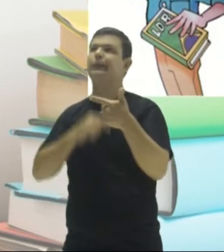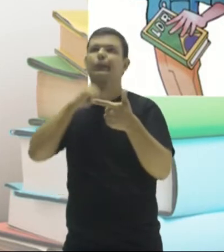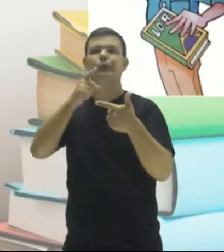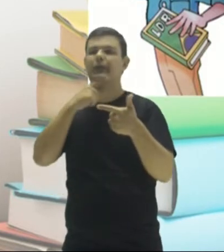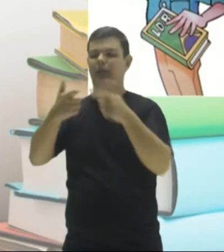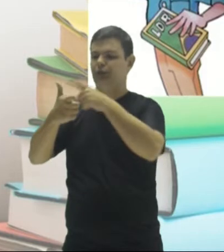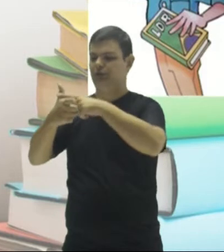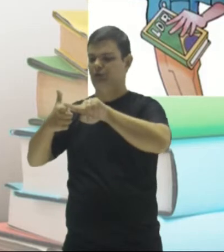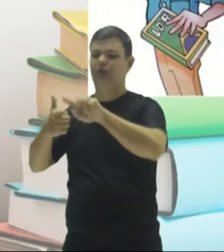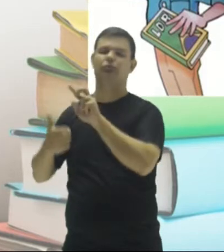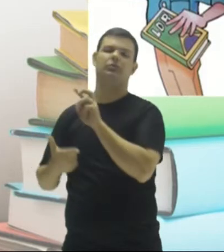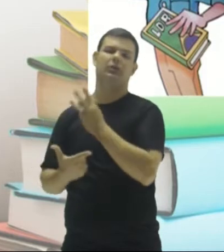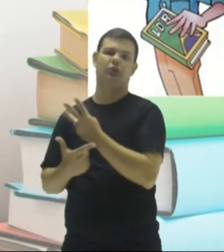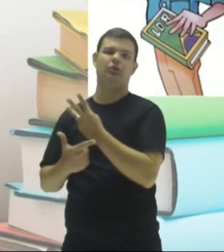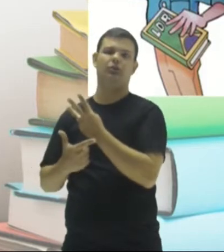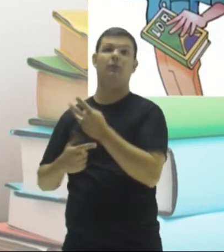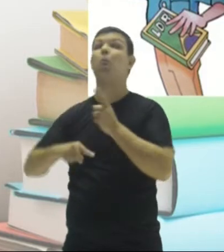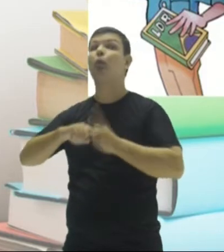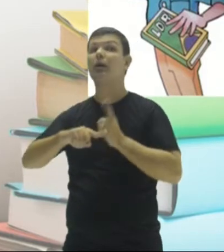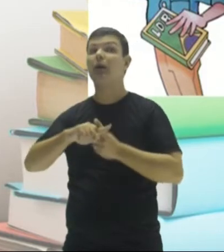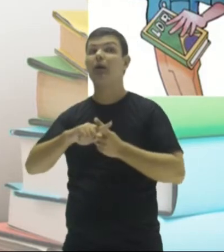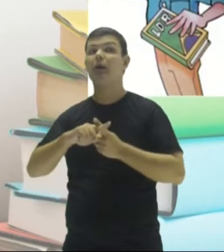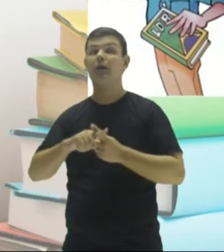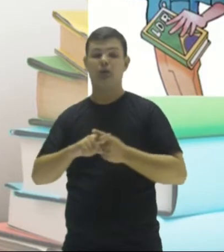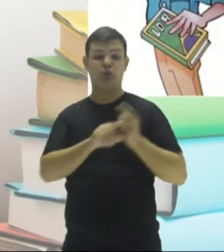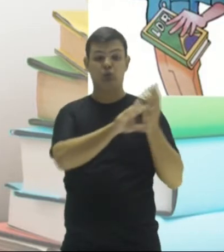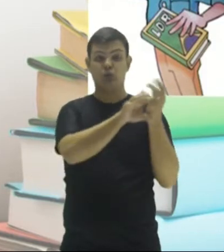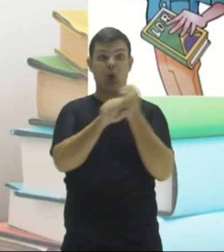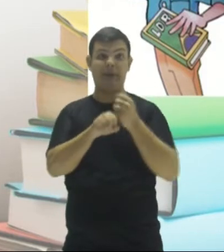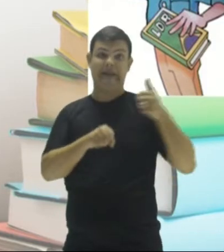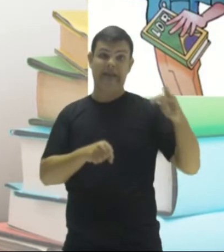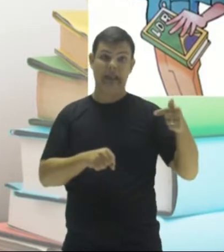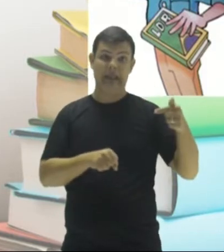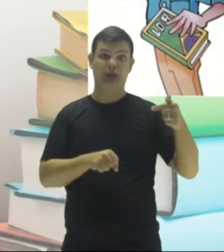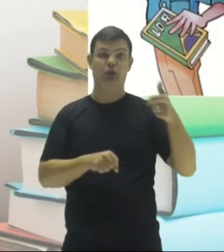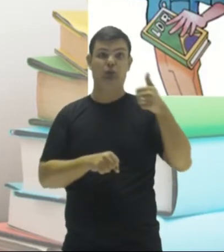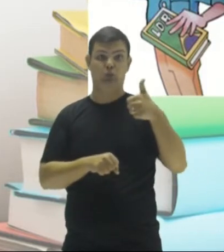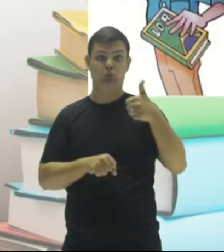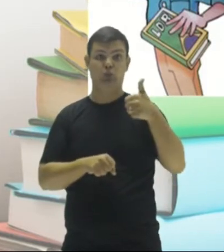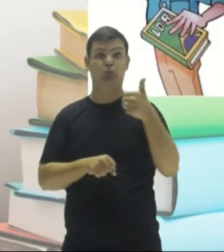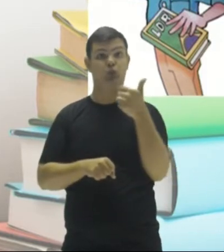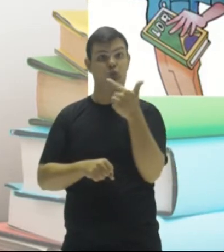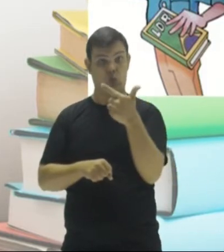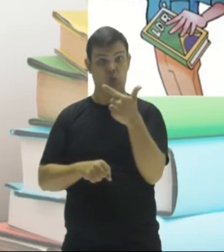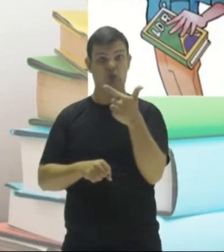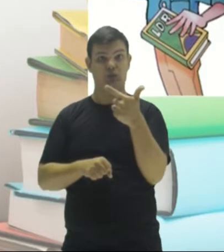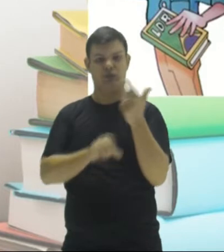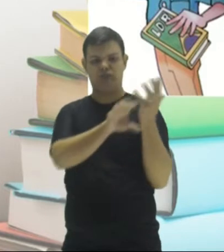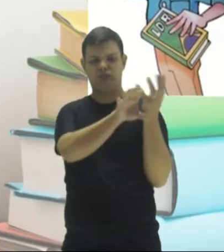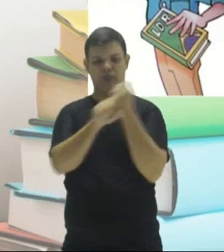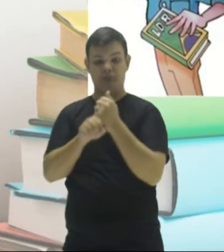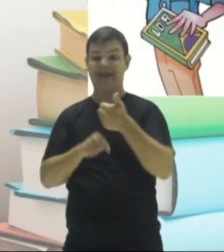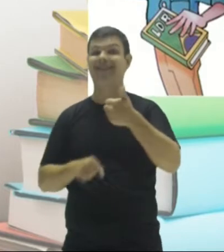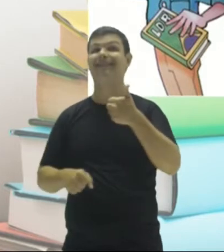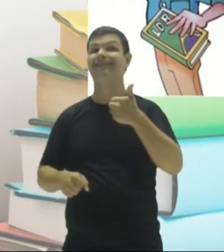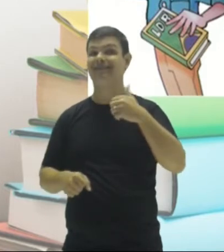divisível por três. Por quê? Porque a soma desses algarismos aqui, olha, sete mais um mais dois